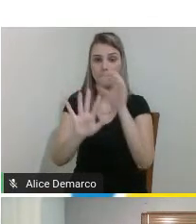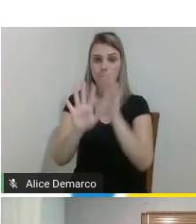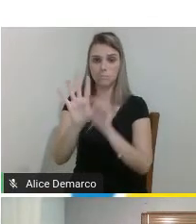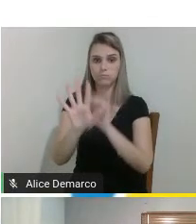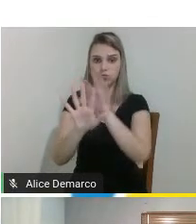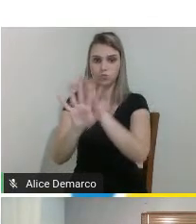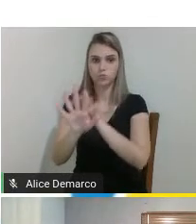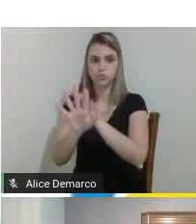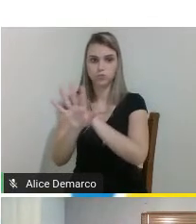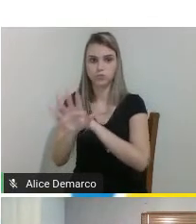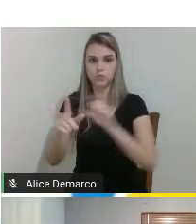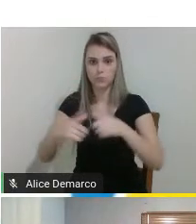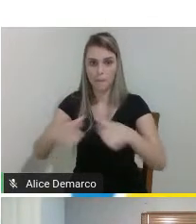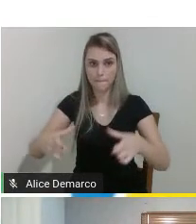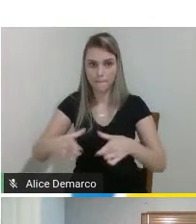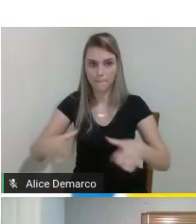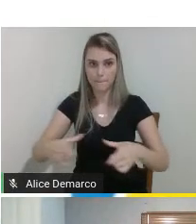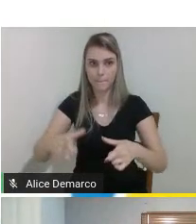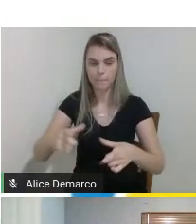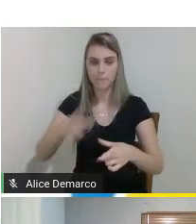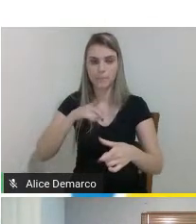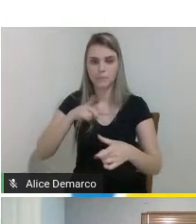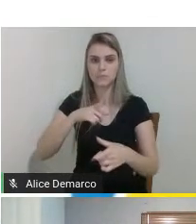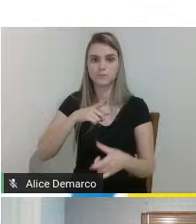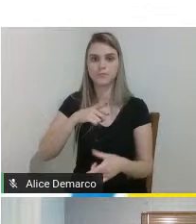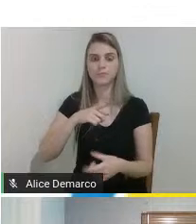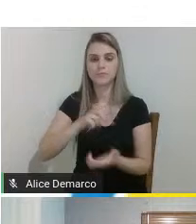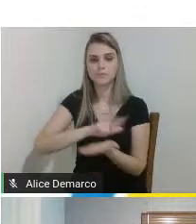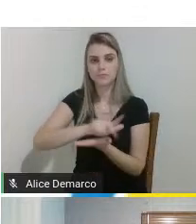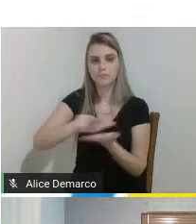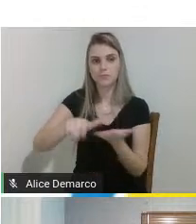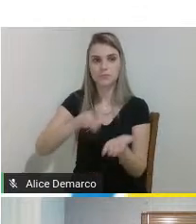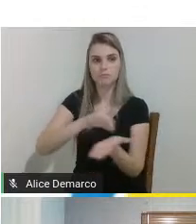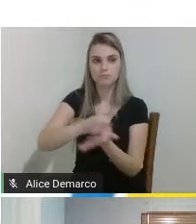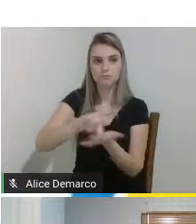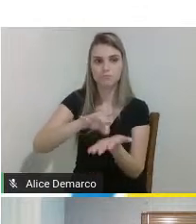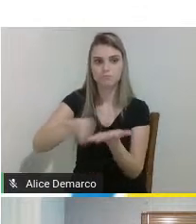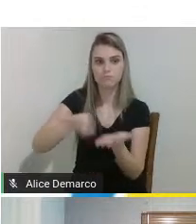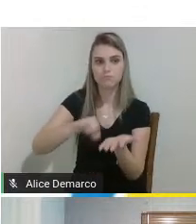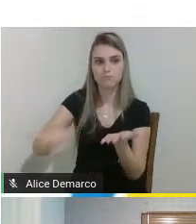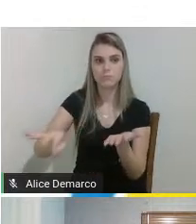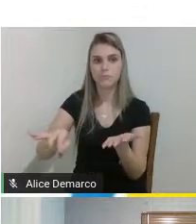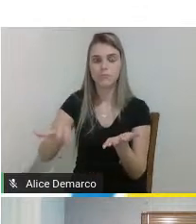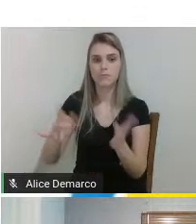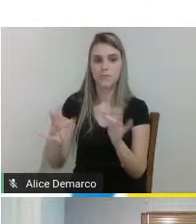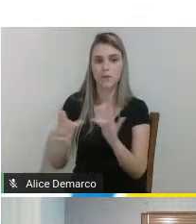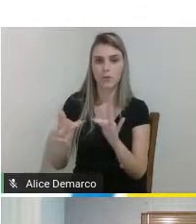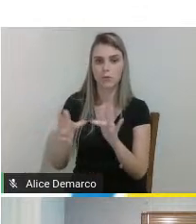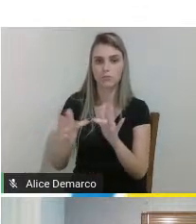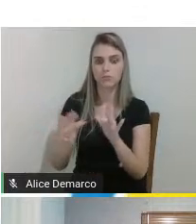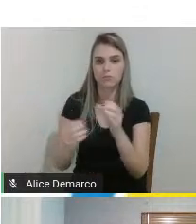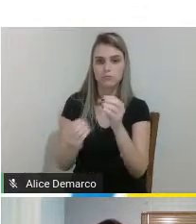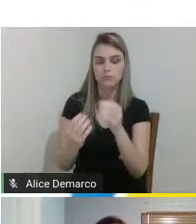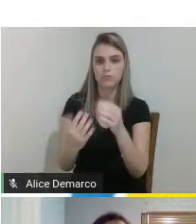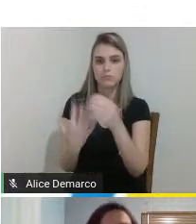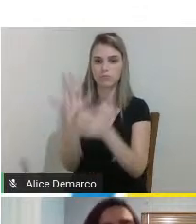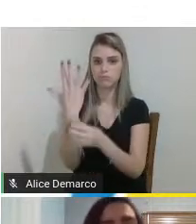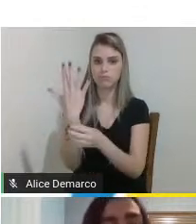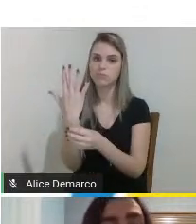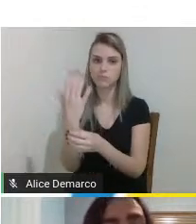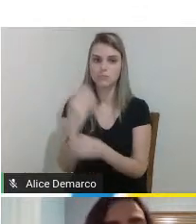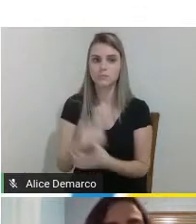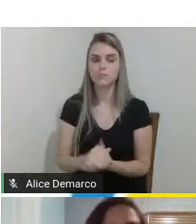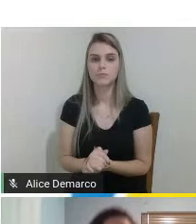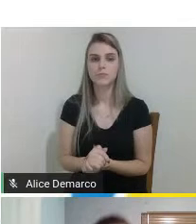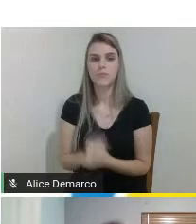placa com vários furos para você conectar fios. Uma das coisas que eu tinha